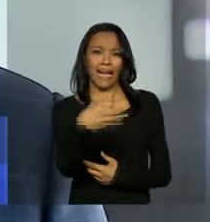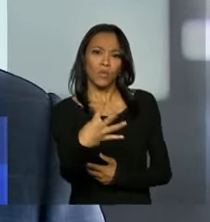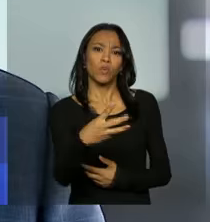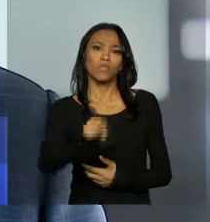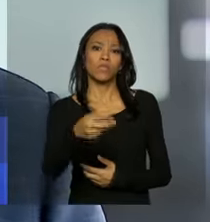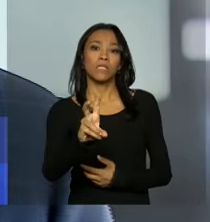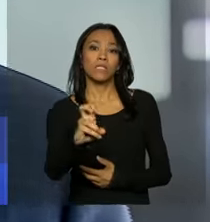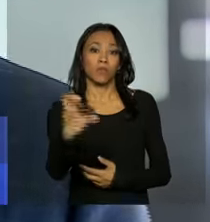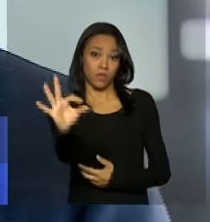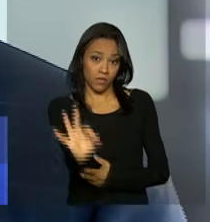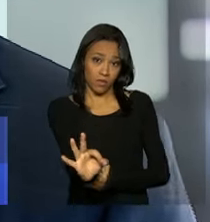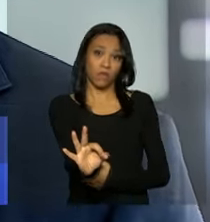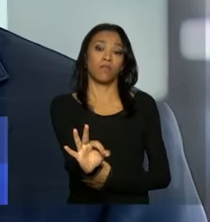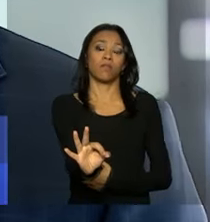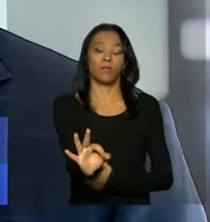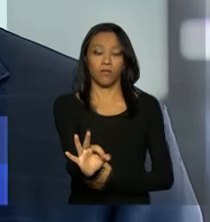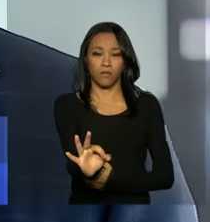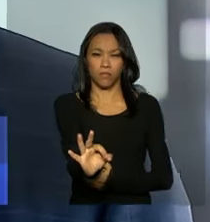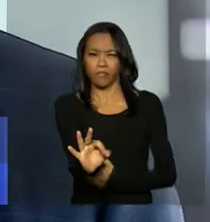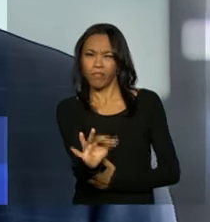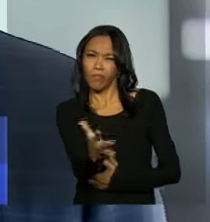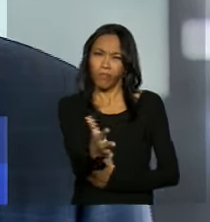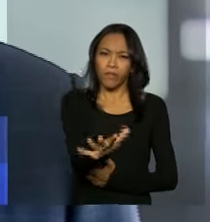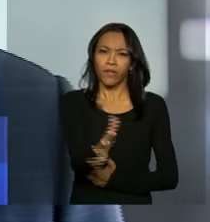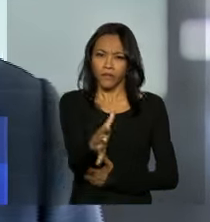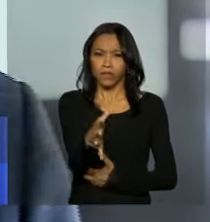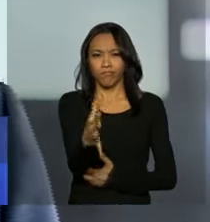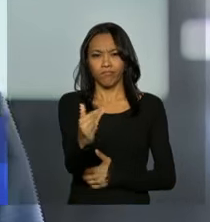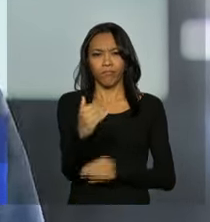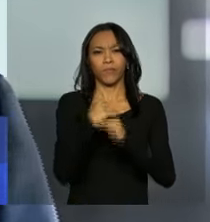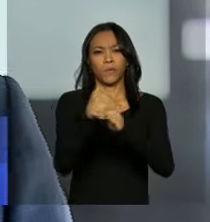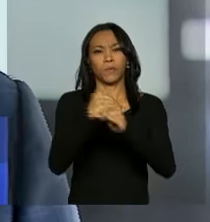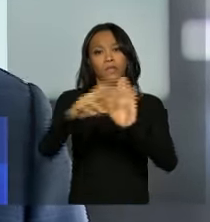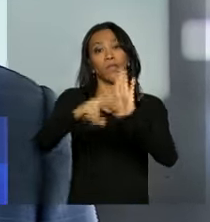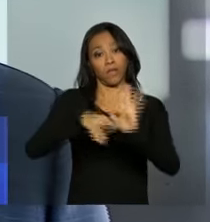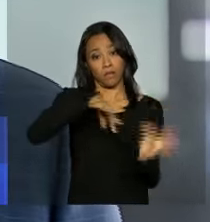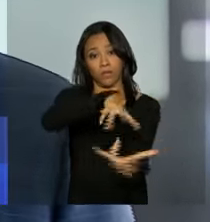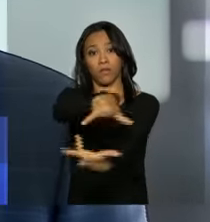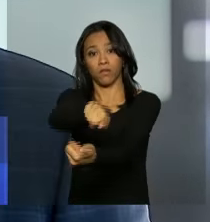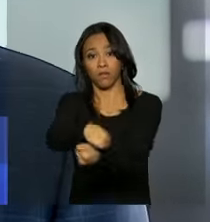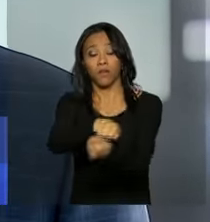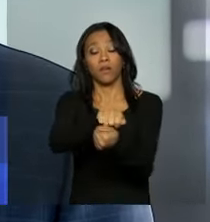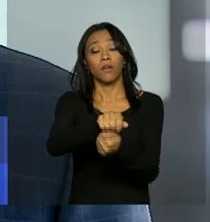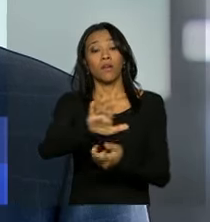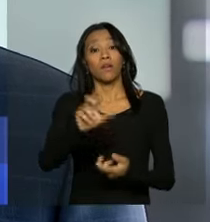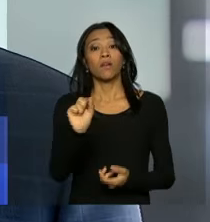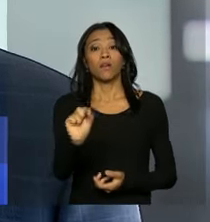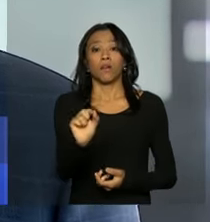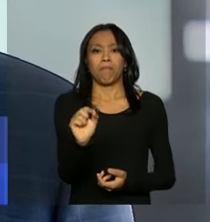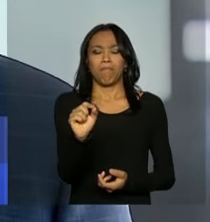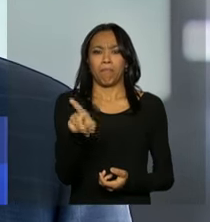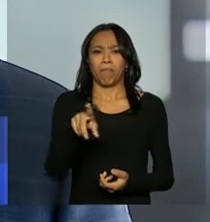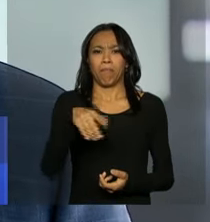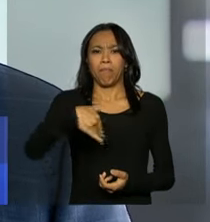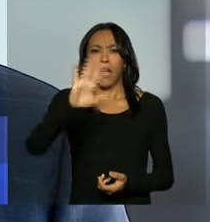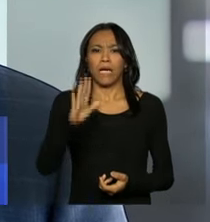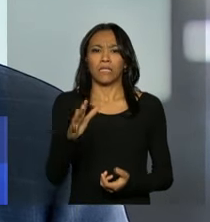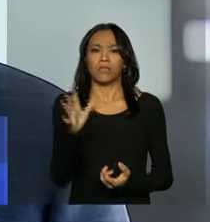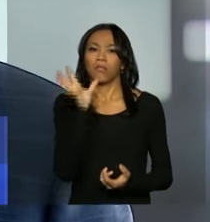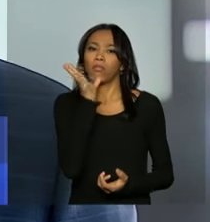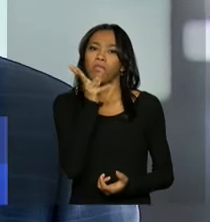,5% numa média mundial. E quanto mais pesada for